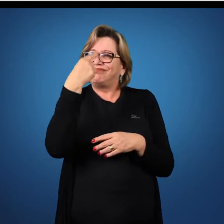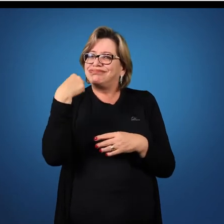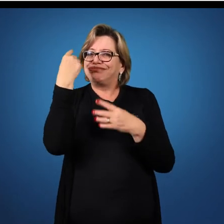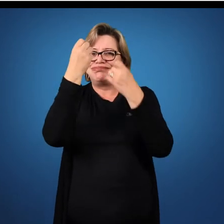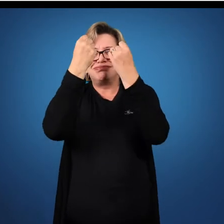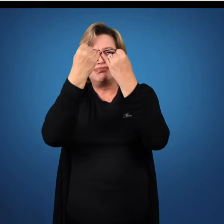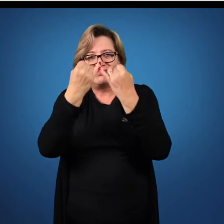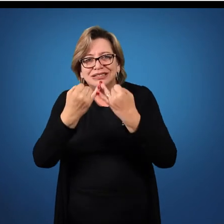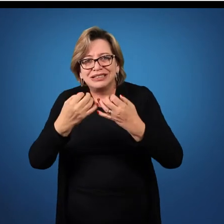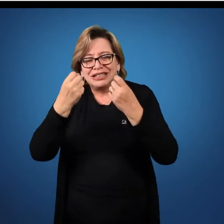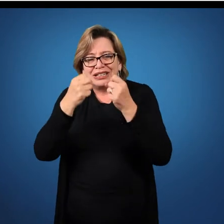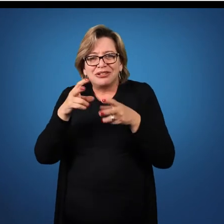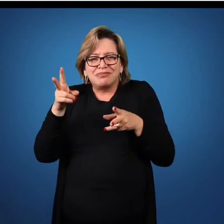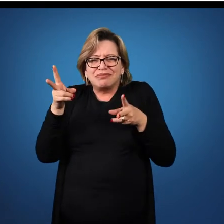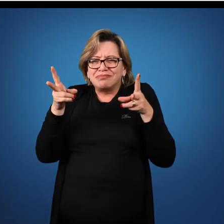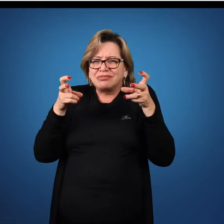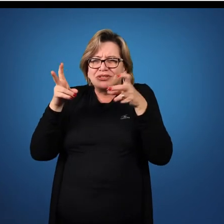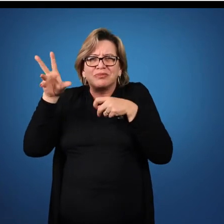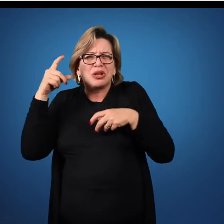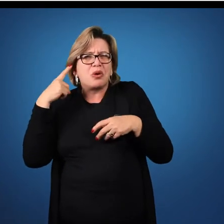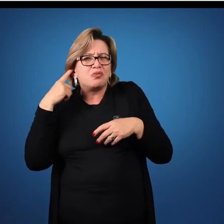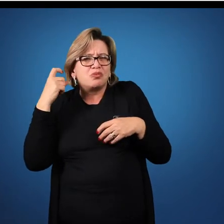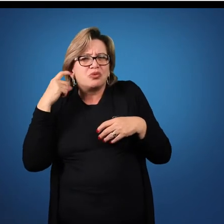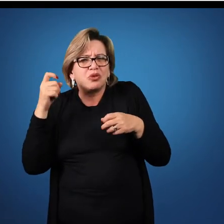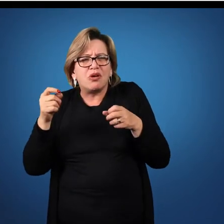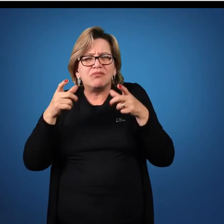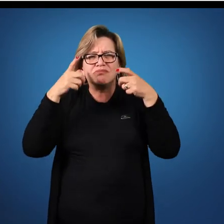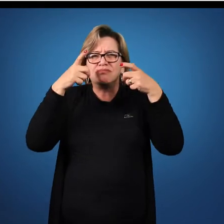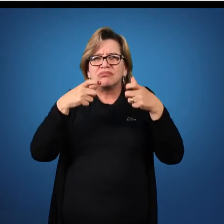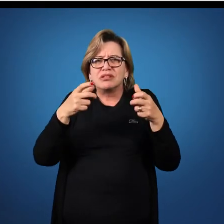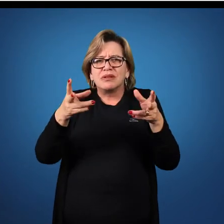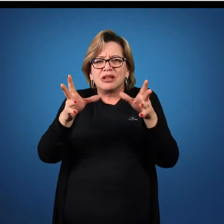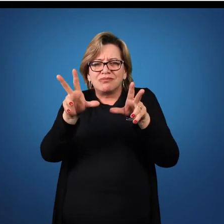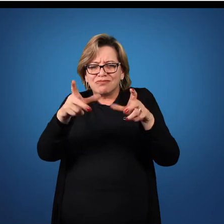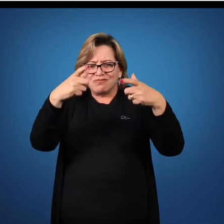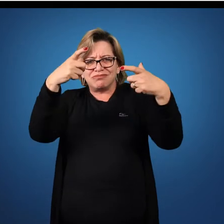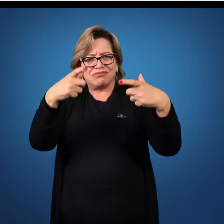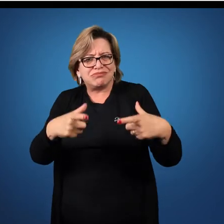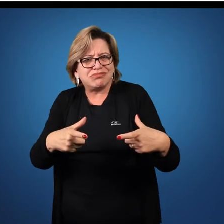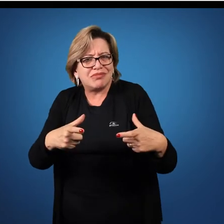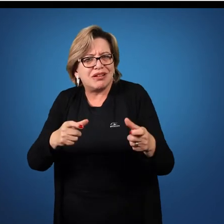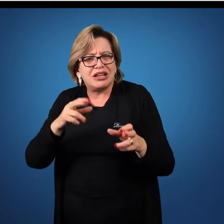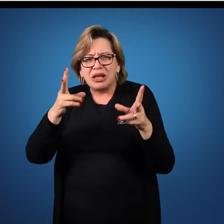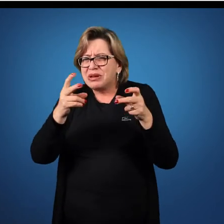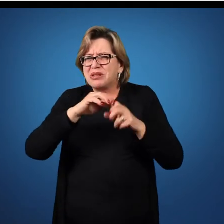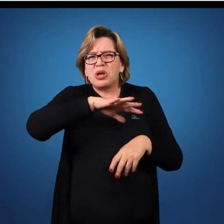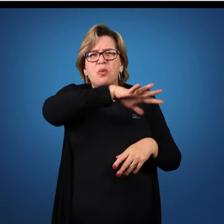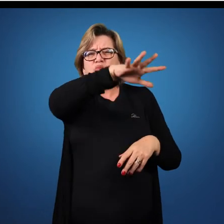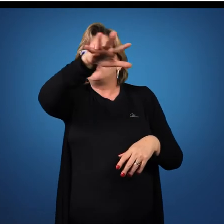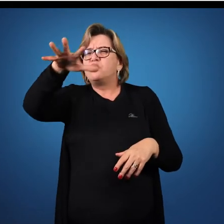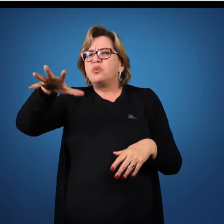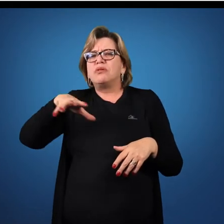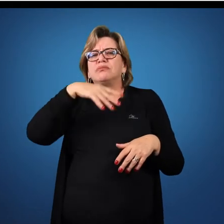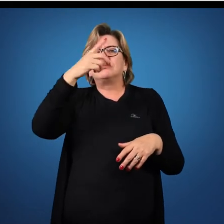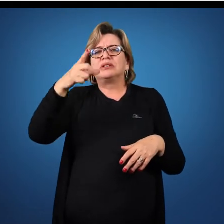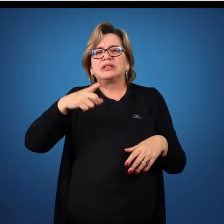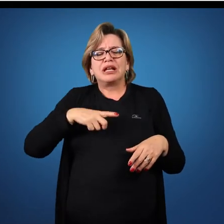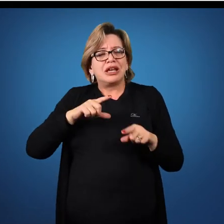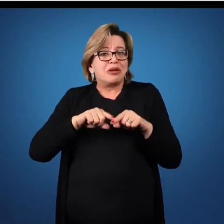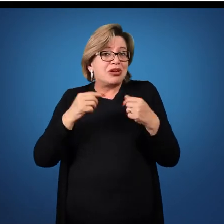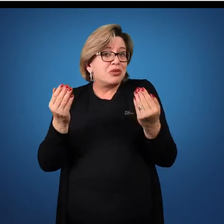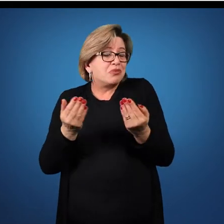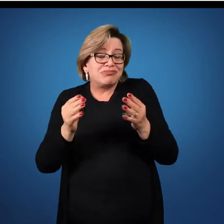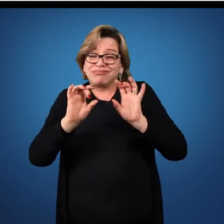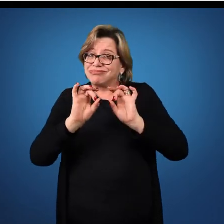Perceber os sons a partir da expressividade corporal. Perceber tudo o que está ao nosso redor. Mas por hoje,